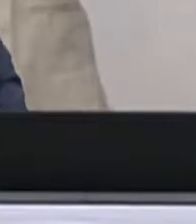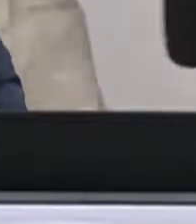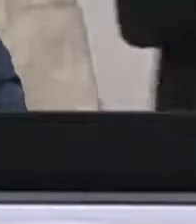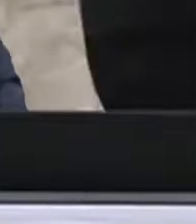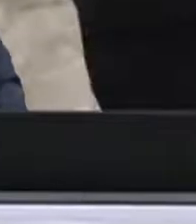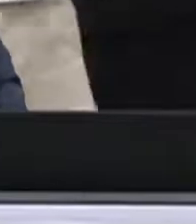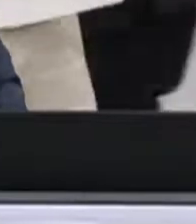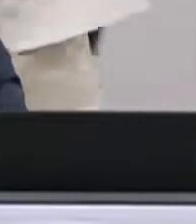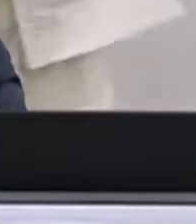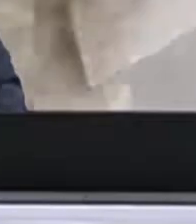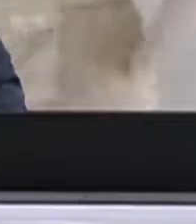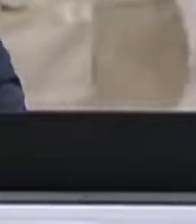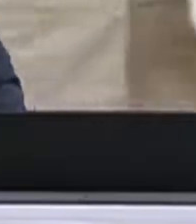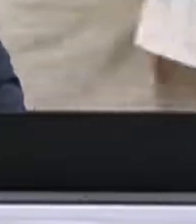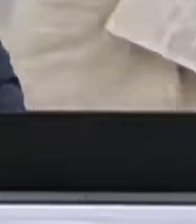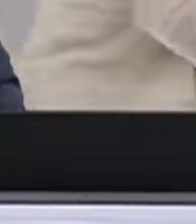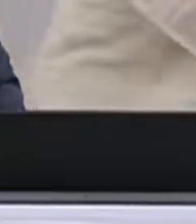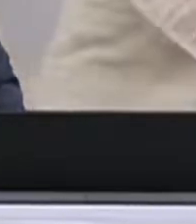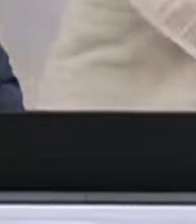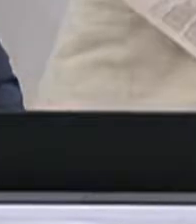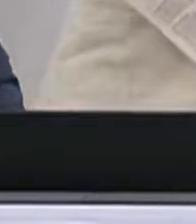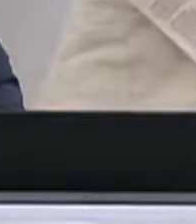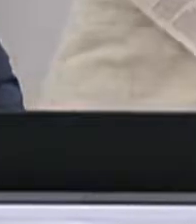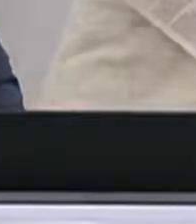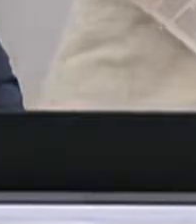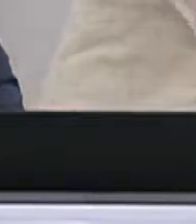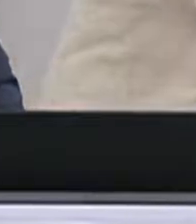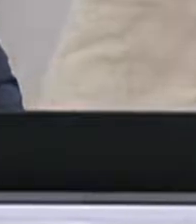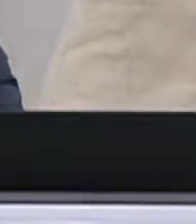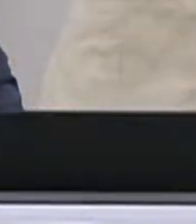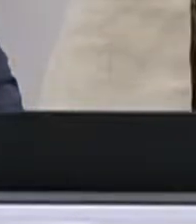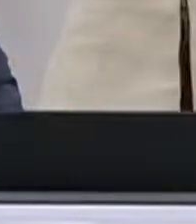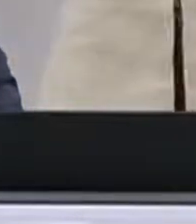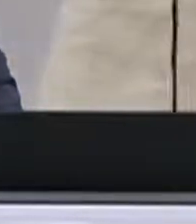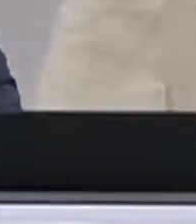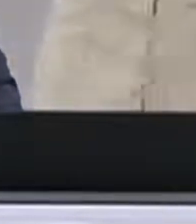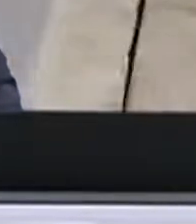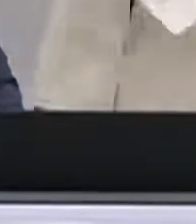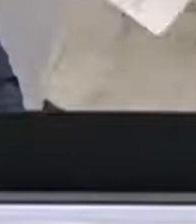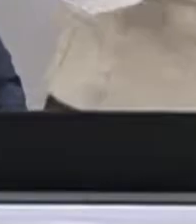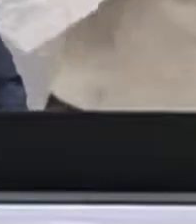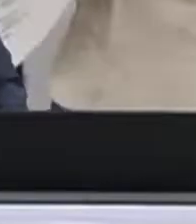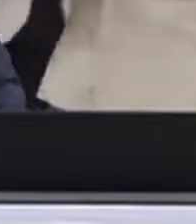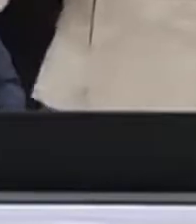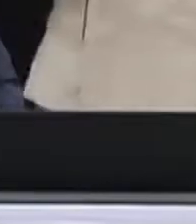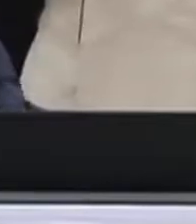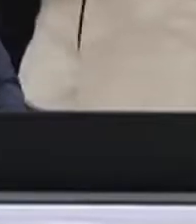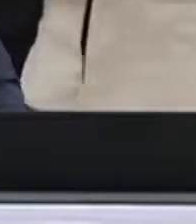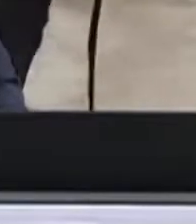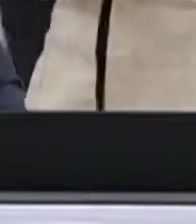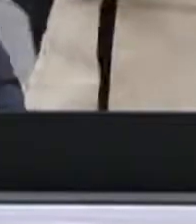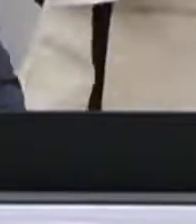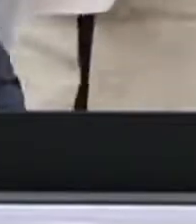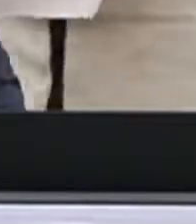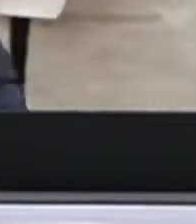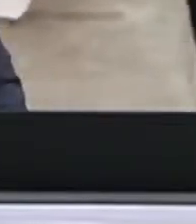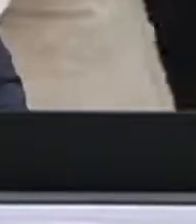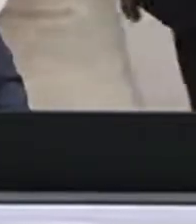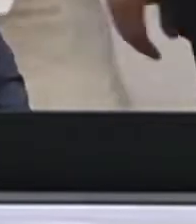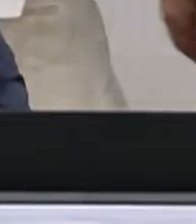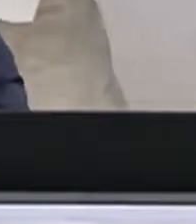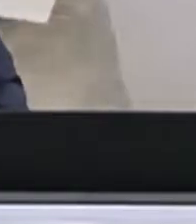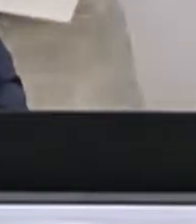Agrícola e Cooperativismo e Federação dos Trabalhadores da Agricultura do Estado de Minas Gerais, Alisson Moreira Teixeira,